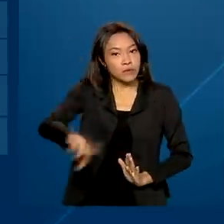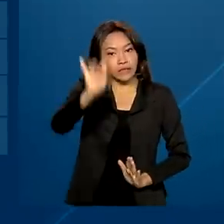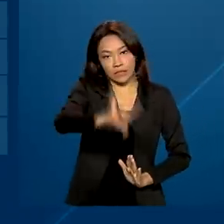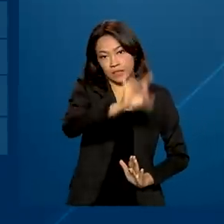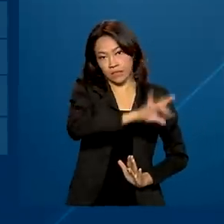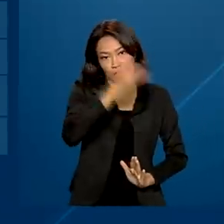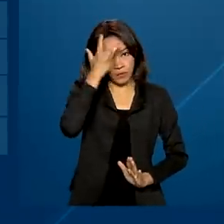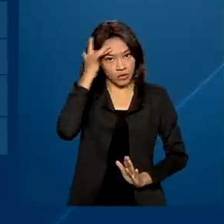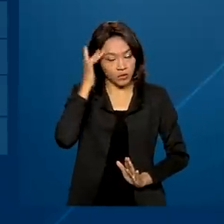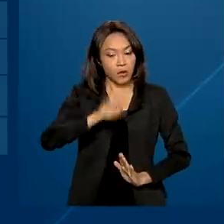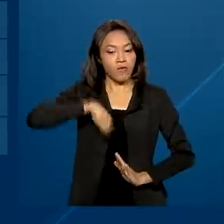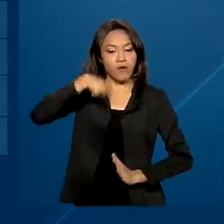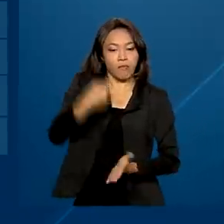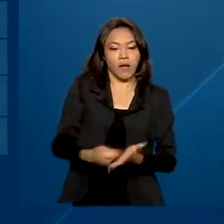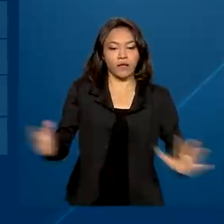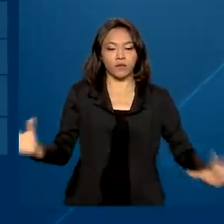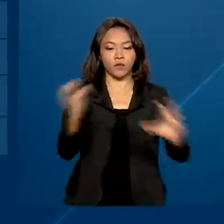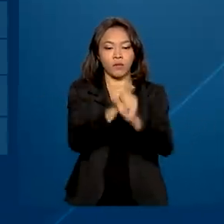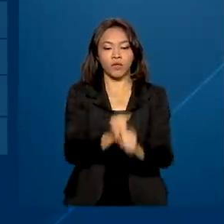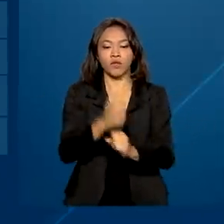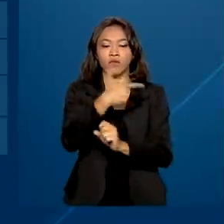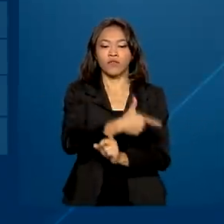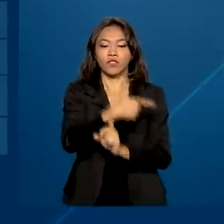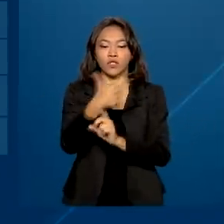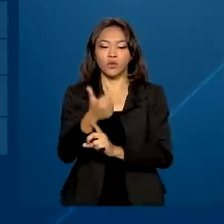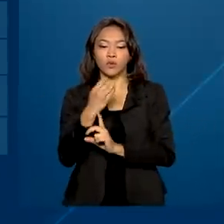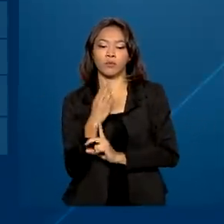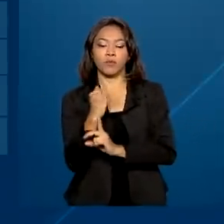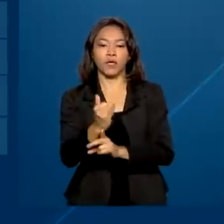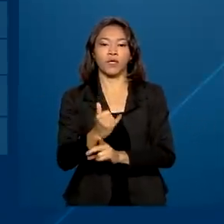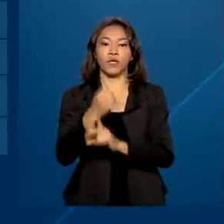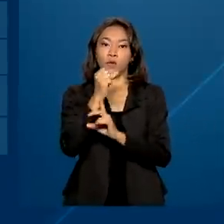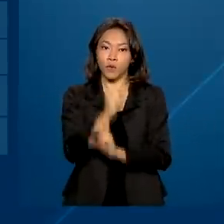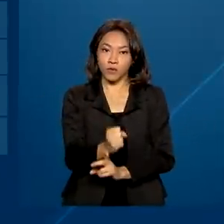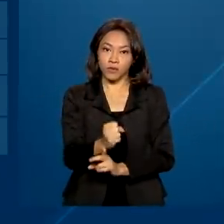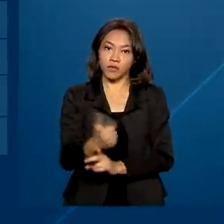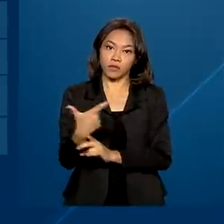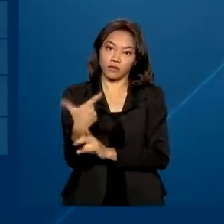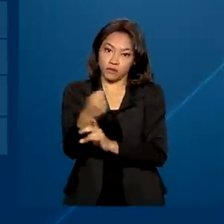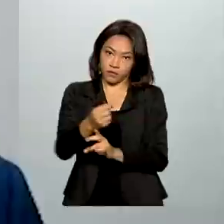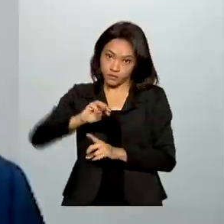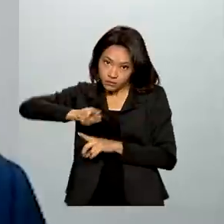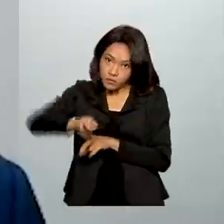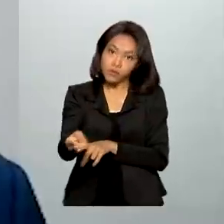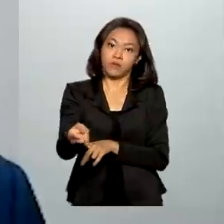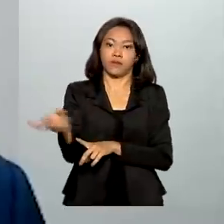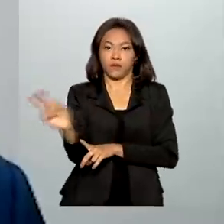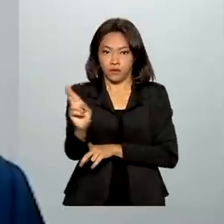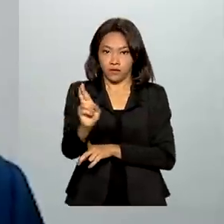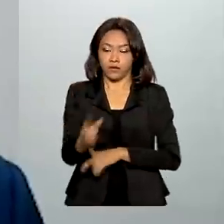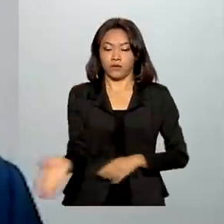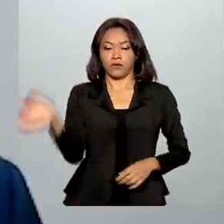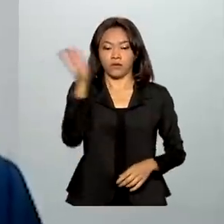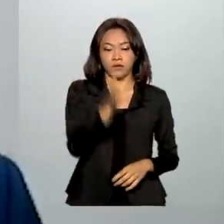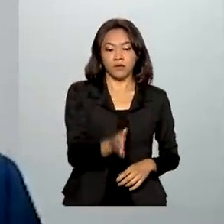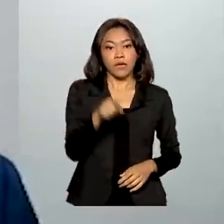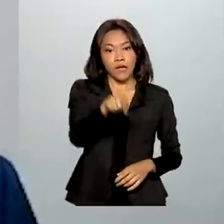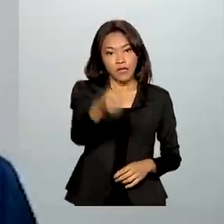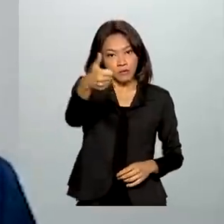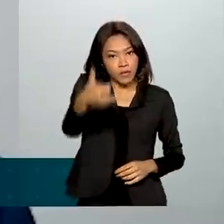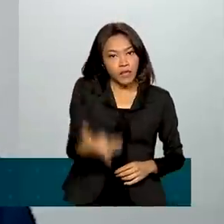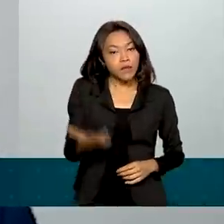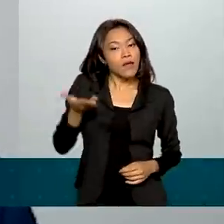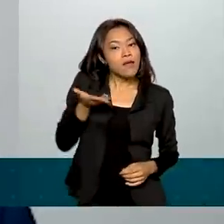pagos R$ 21 bilhões e R 820 milhões. Esse pagamento é via